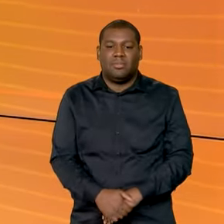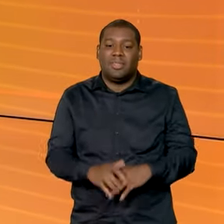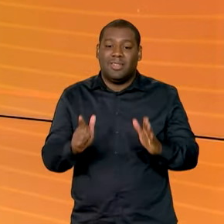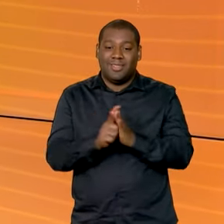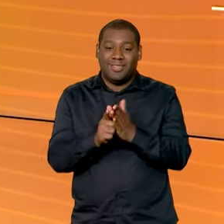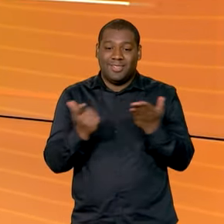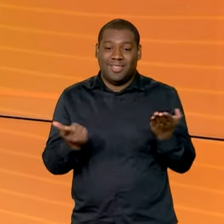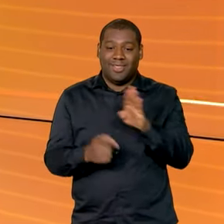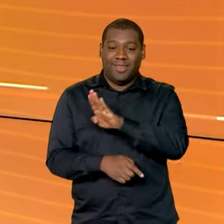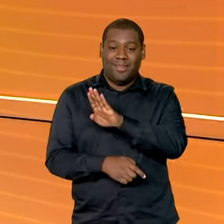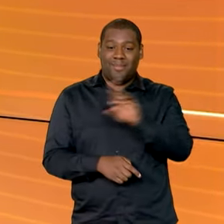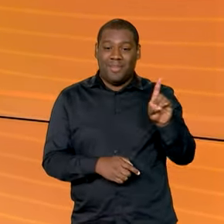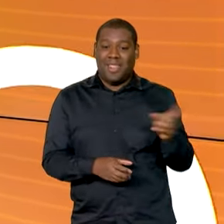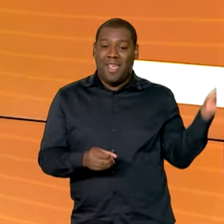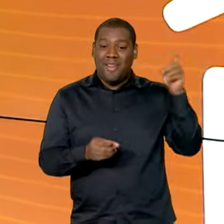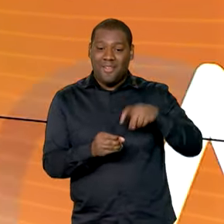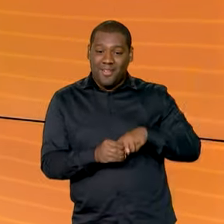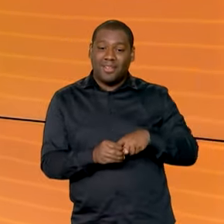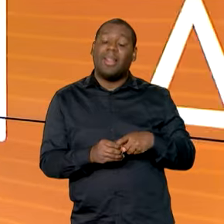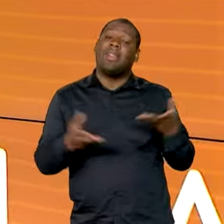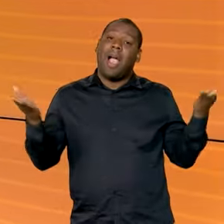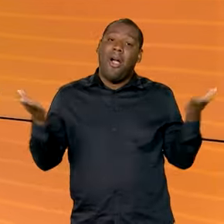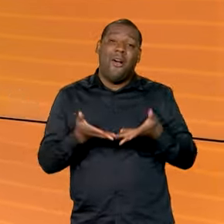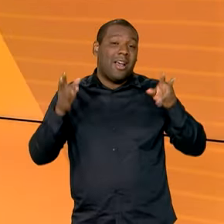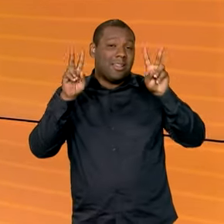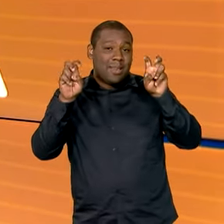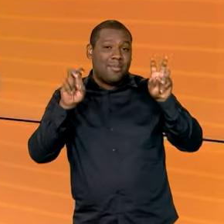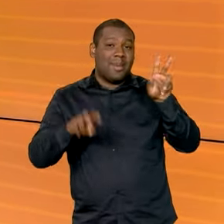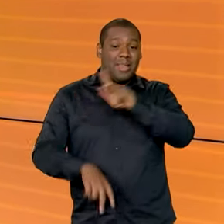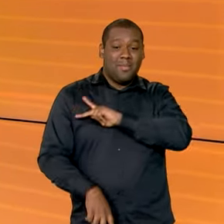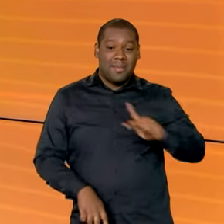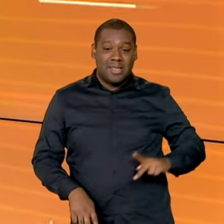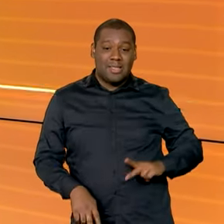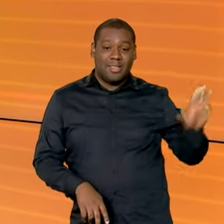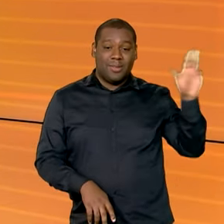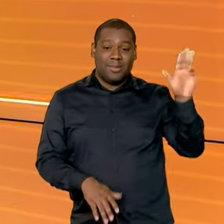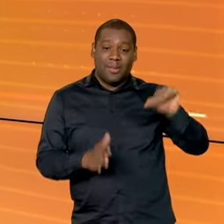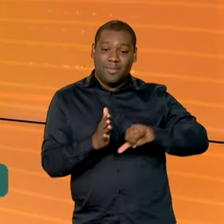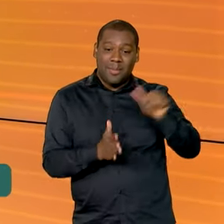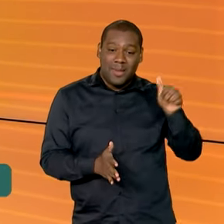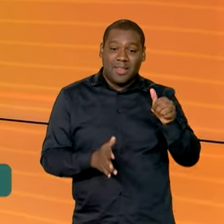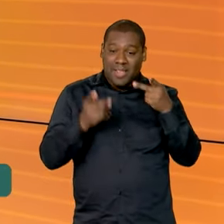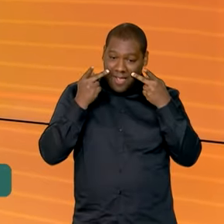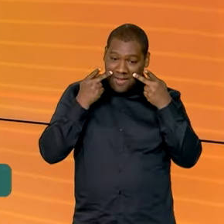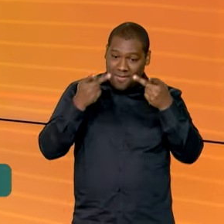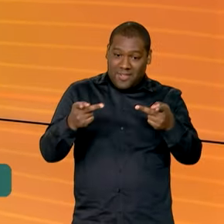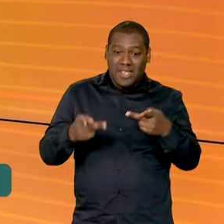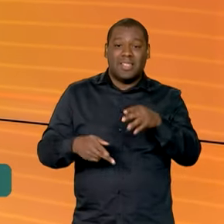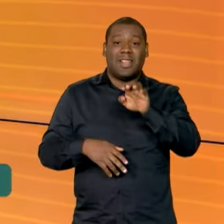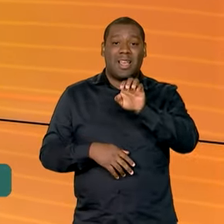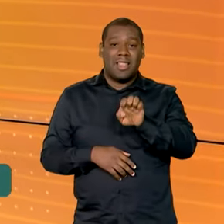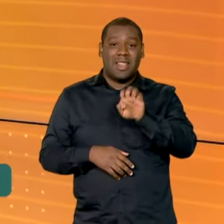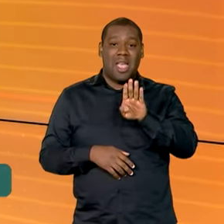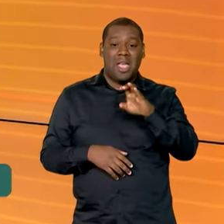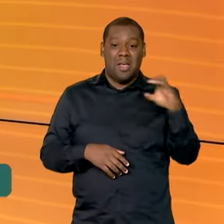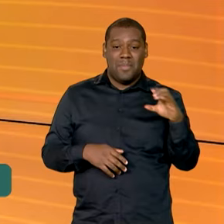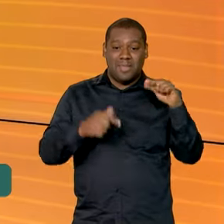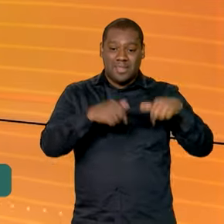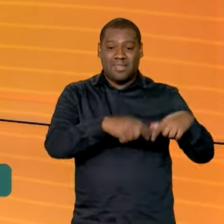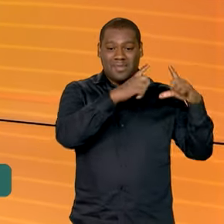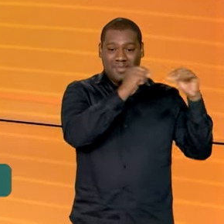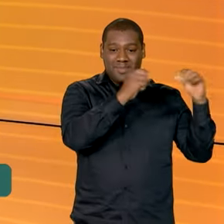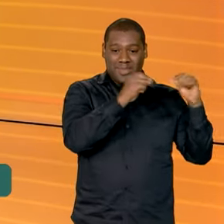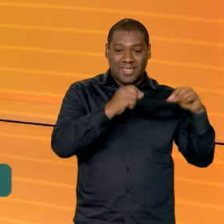Estamos de volta e vamos falar da visita do presidente Lula pela primeira vez à sede da empresa Brasil de Comunicação aqui em